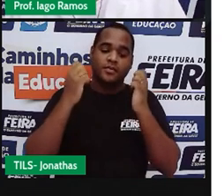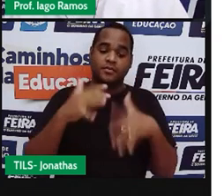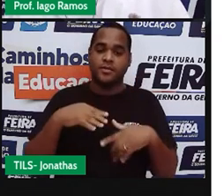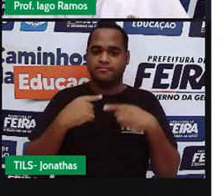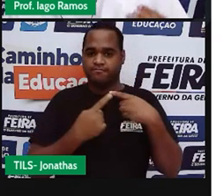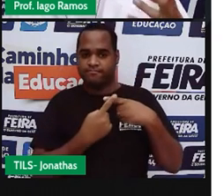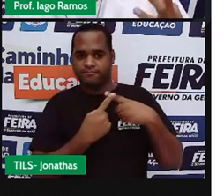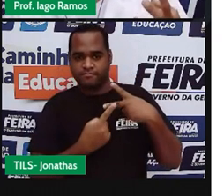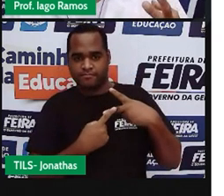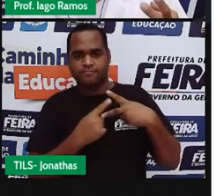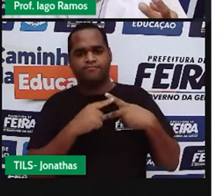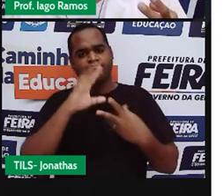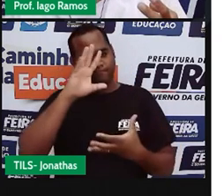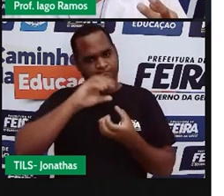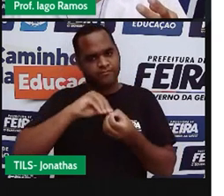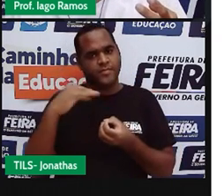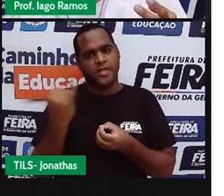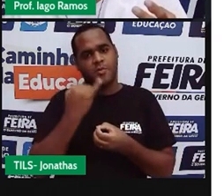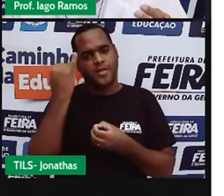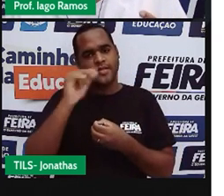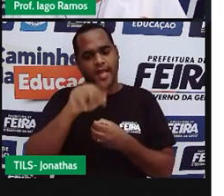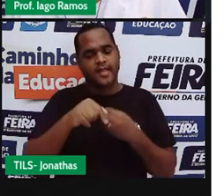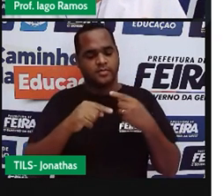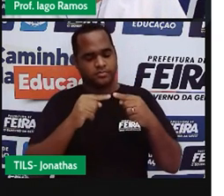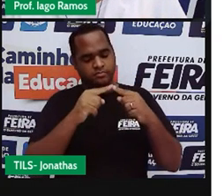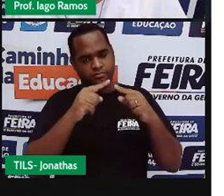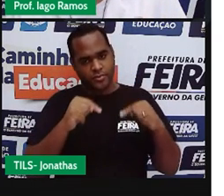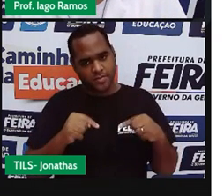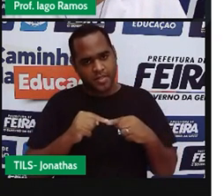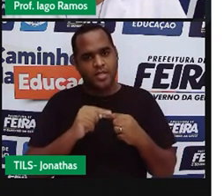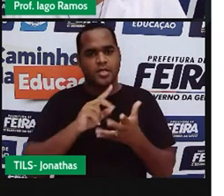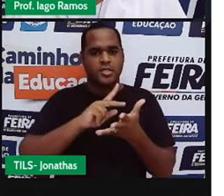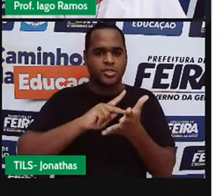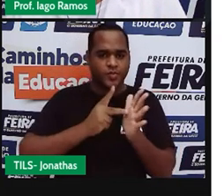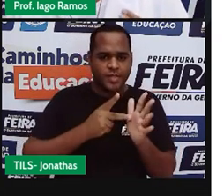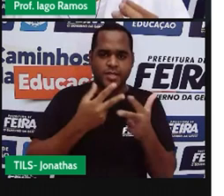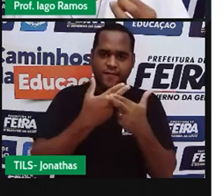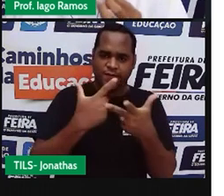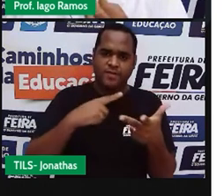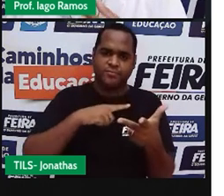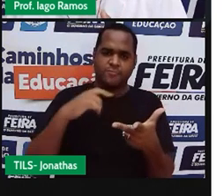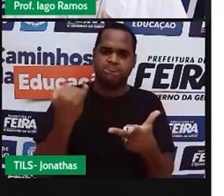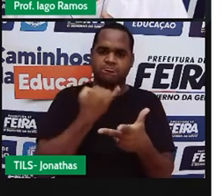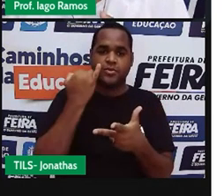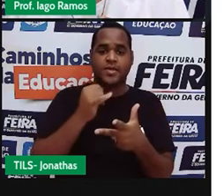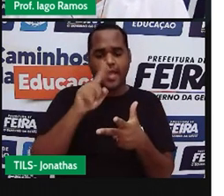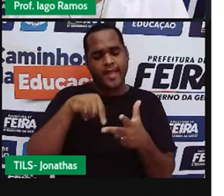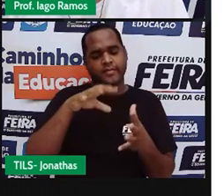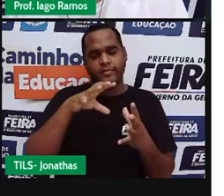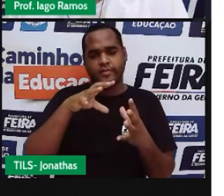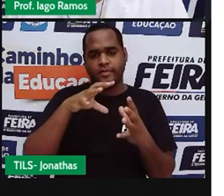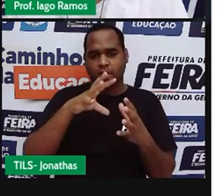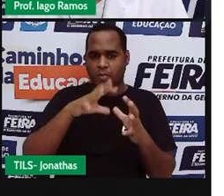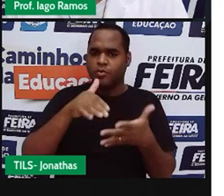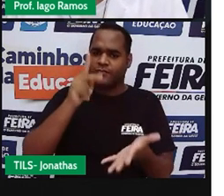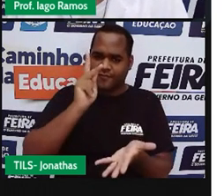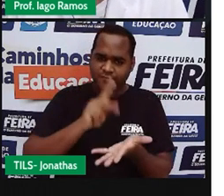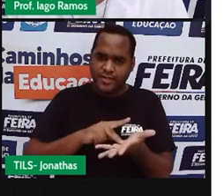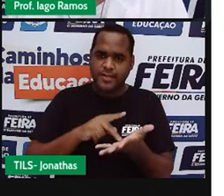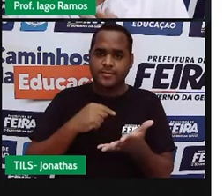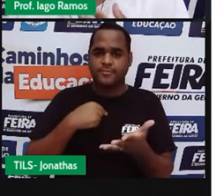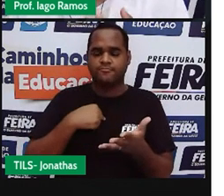Primeiro, a gente reconhecer que é importante, né, aplicar conceitos de